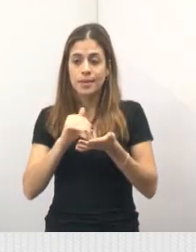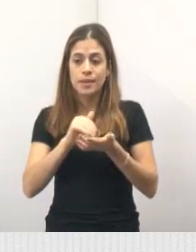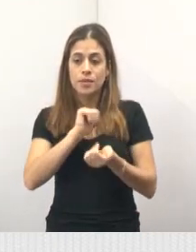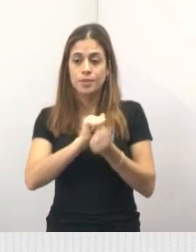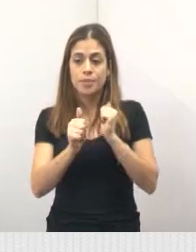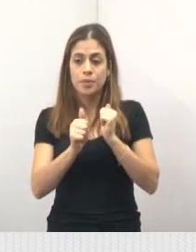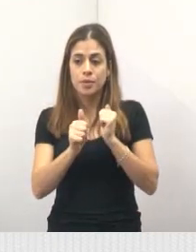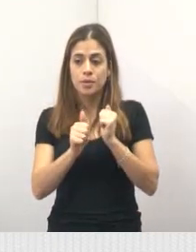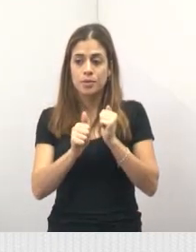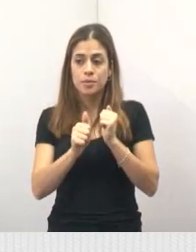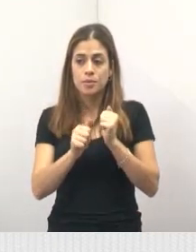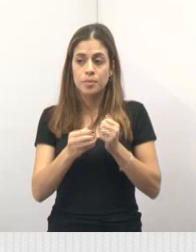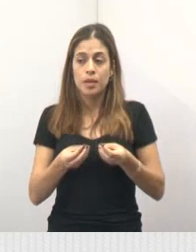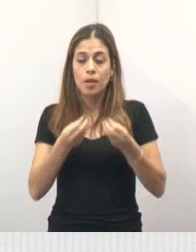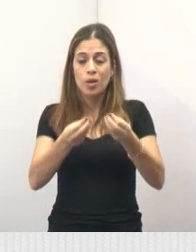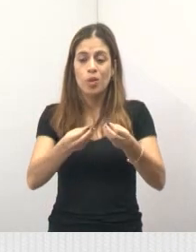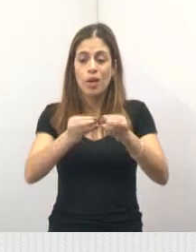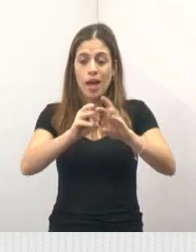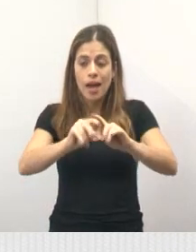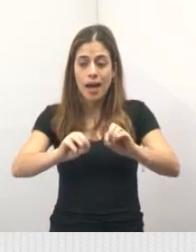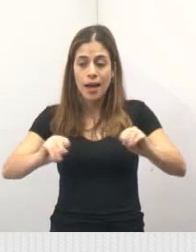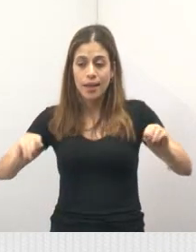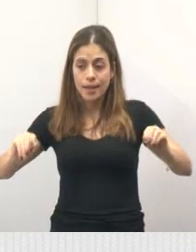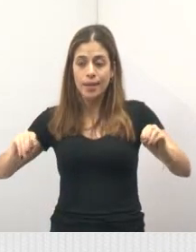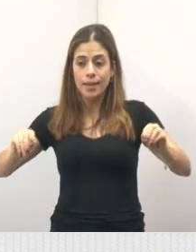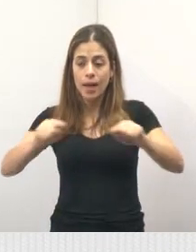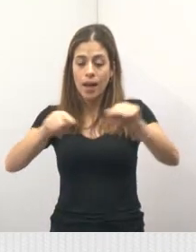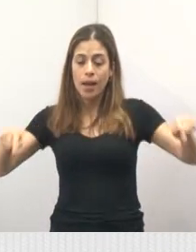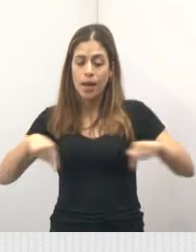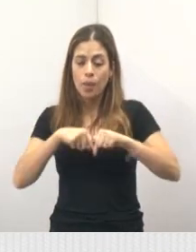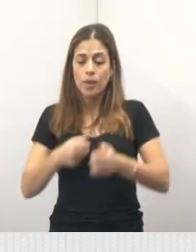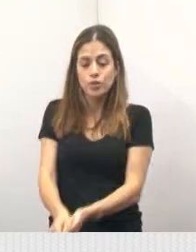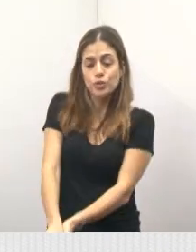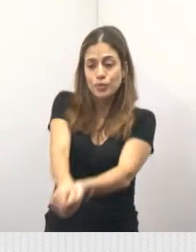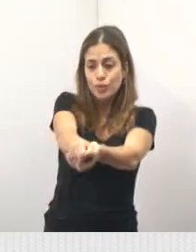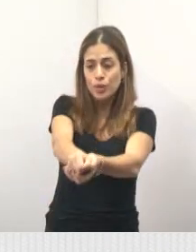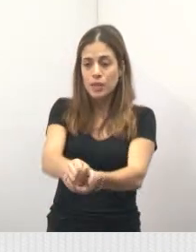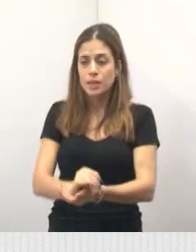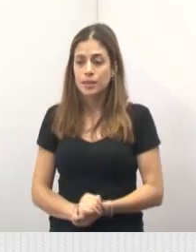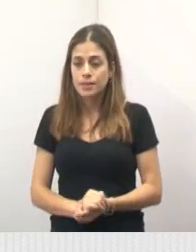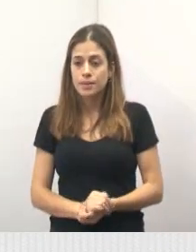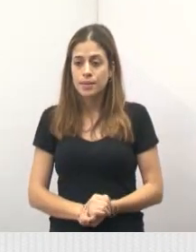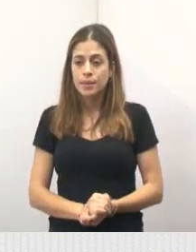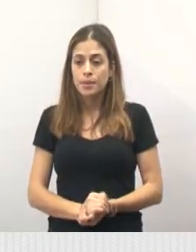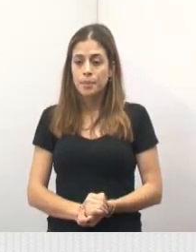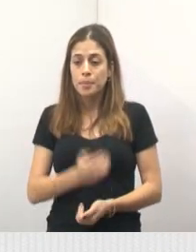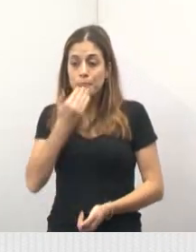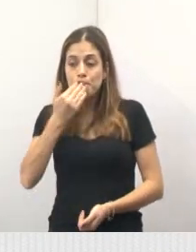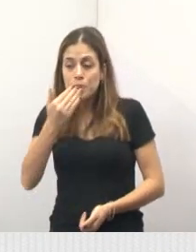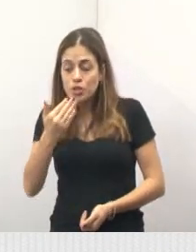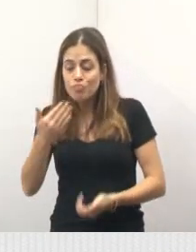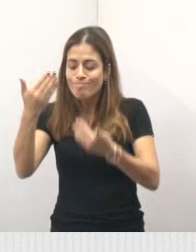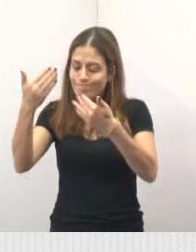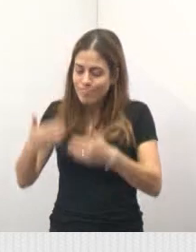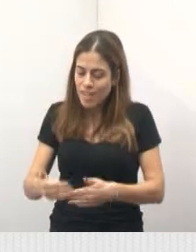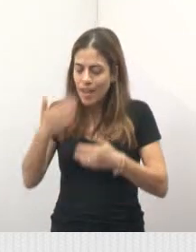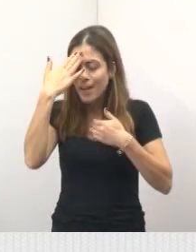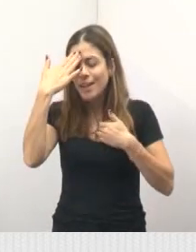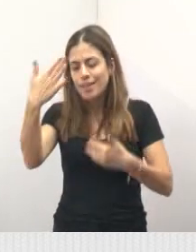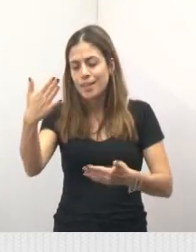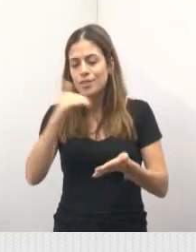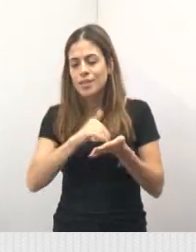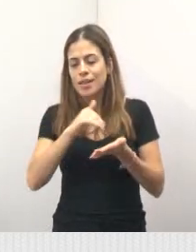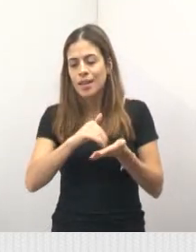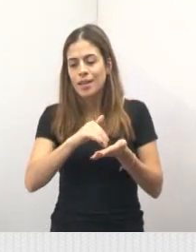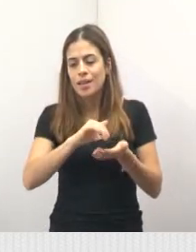de Esportes para a colocação de areia aqui na quadra de vôleibol. Mais uma solicitação atendida, agradeço aí o secretário de esporte